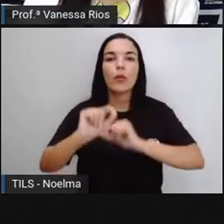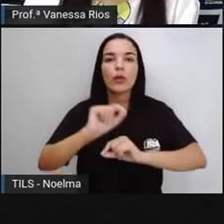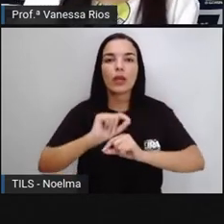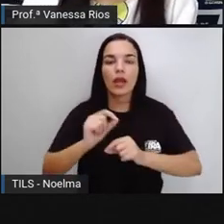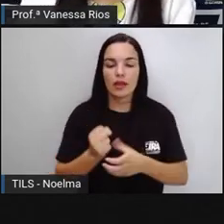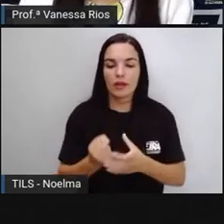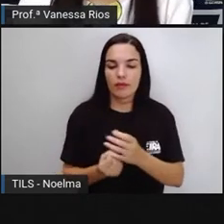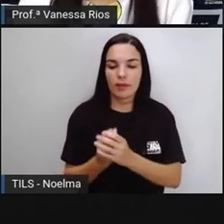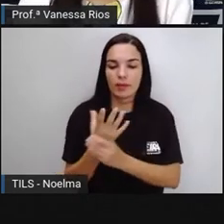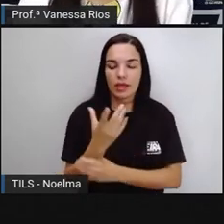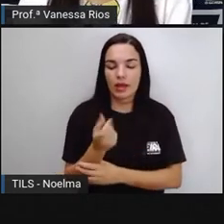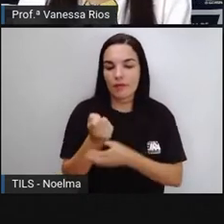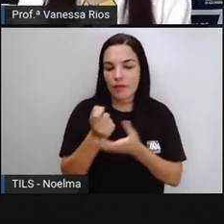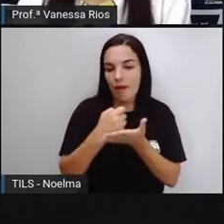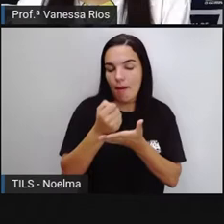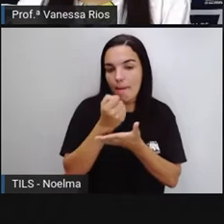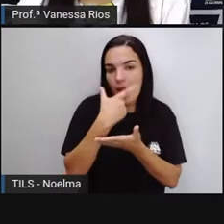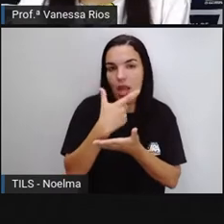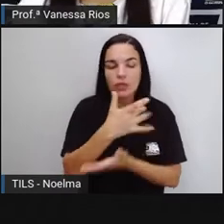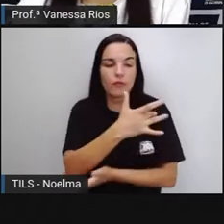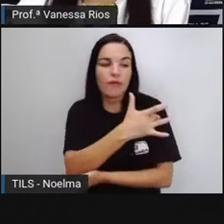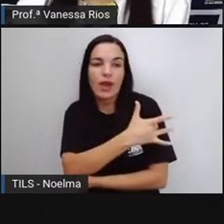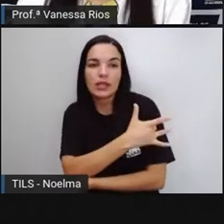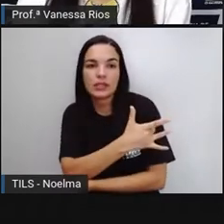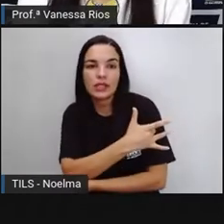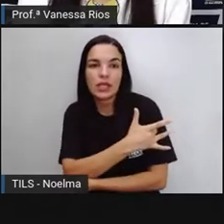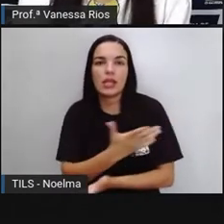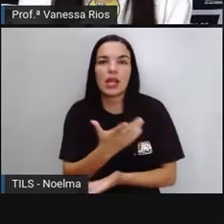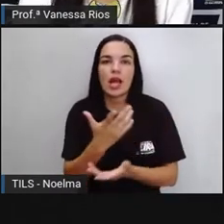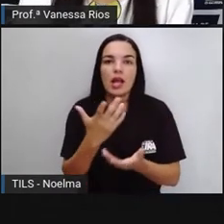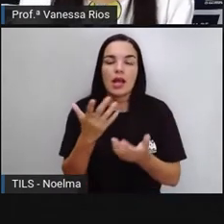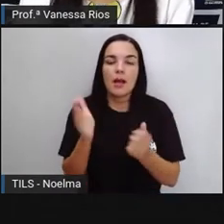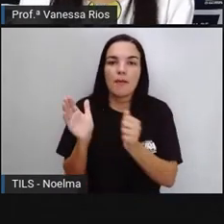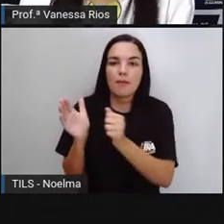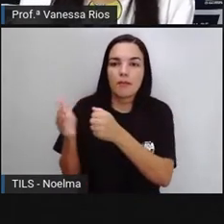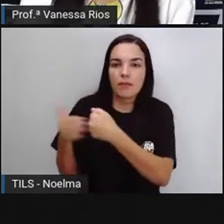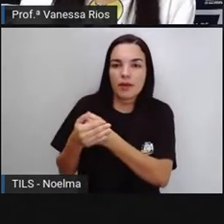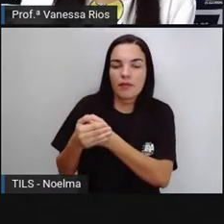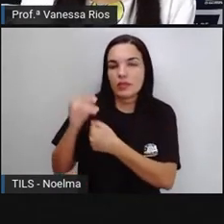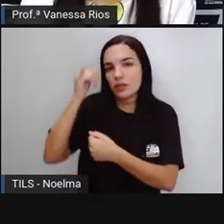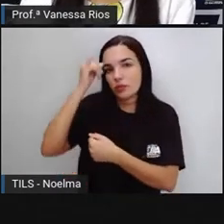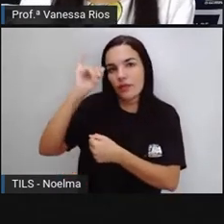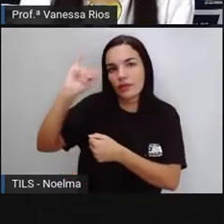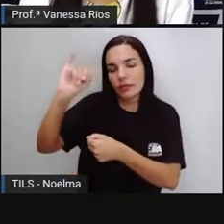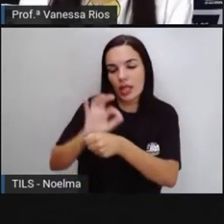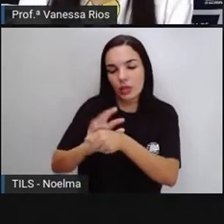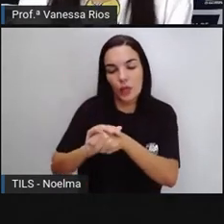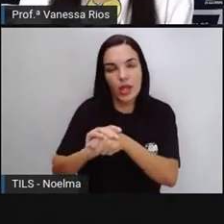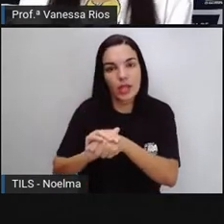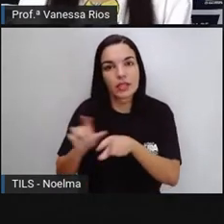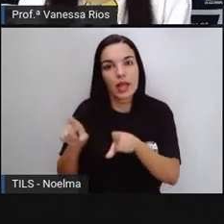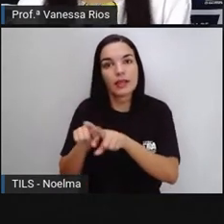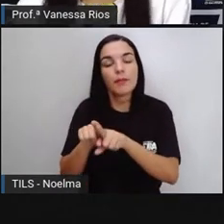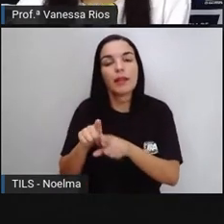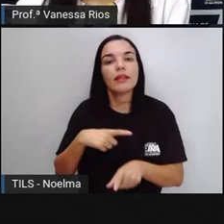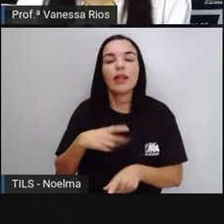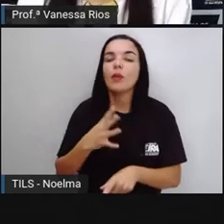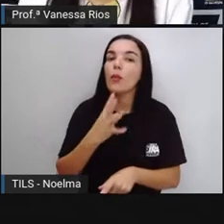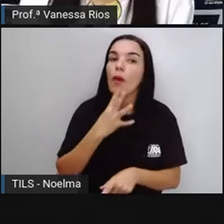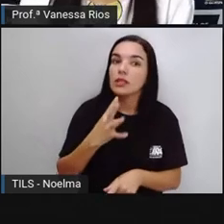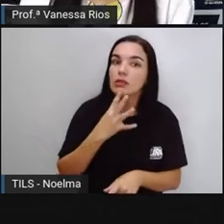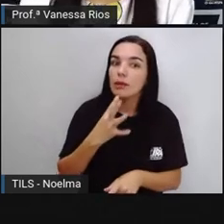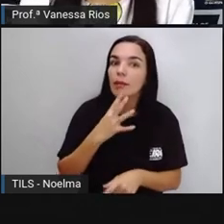vacinas, né, para a prevenção de doenças, para entender, compreender, né, ter conhecimento